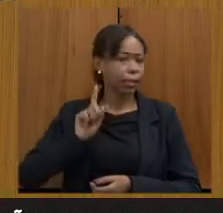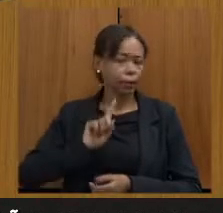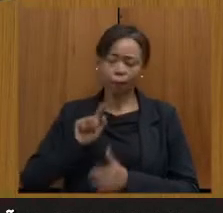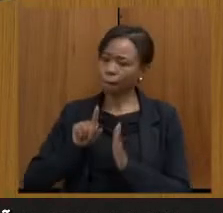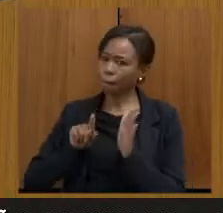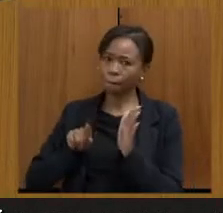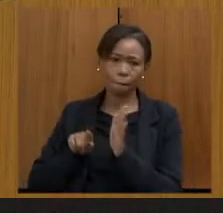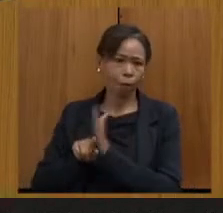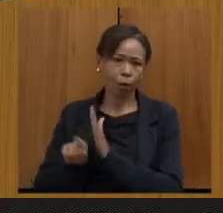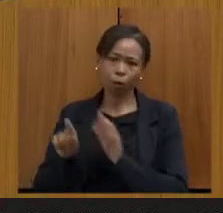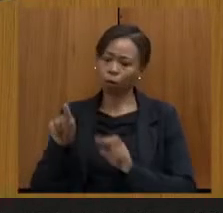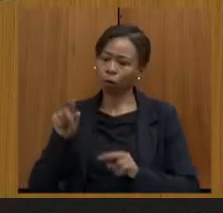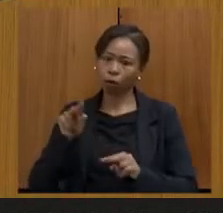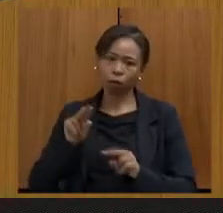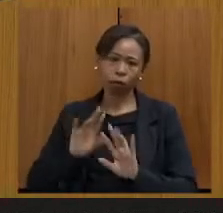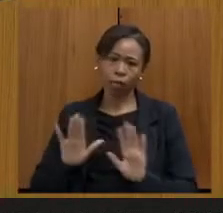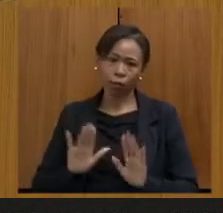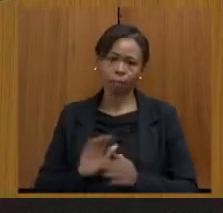houve. Não houve.